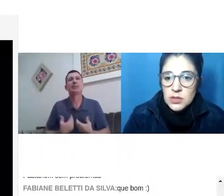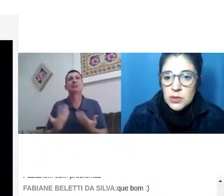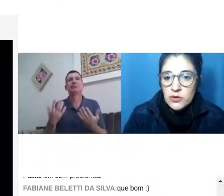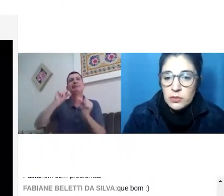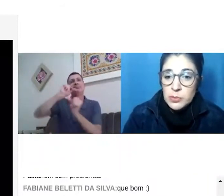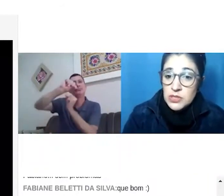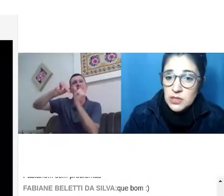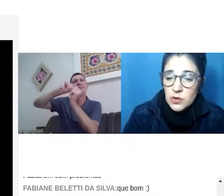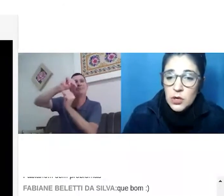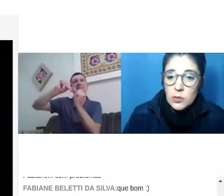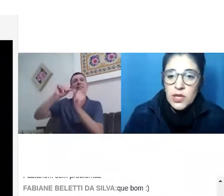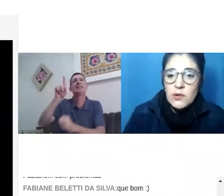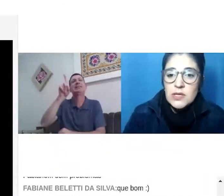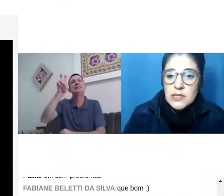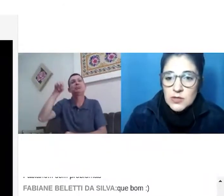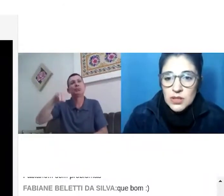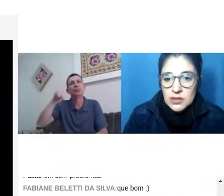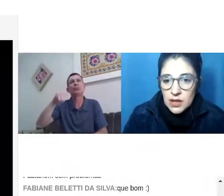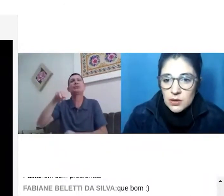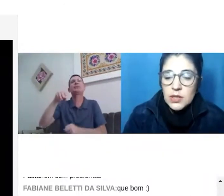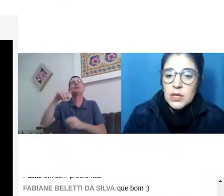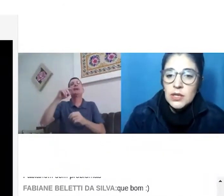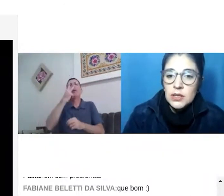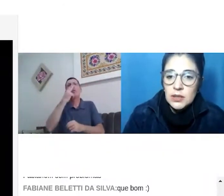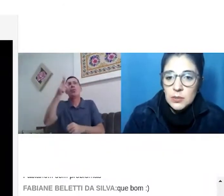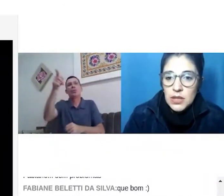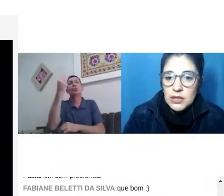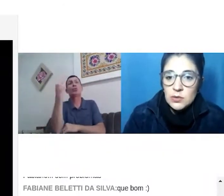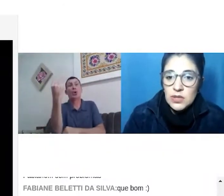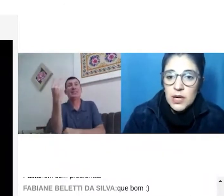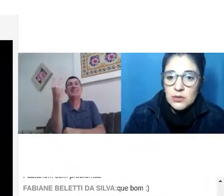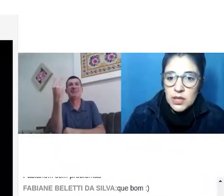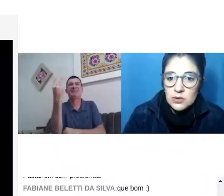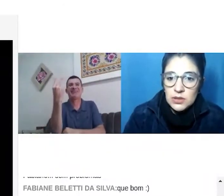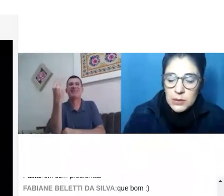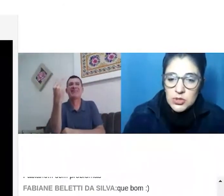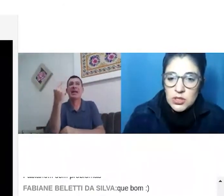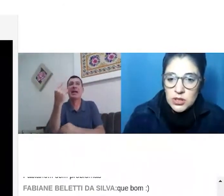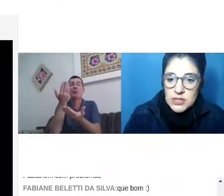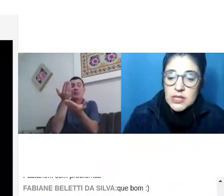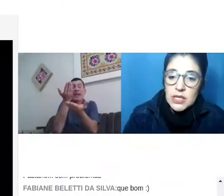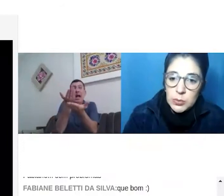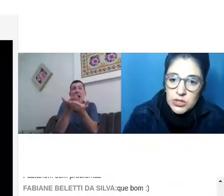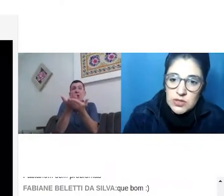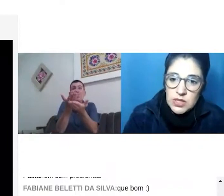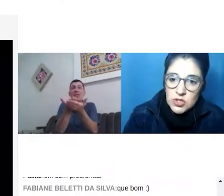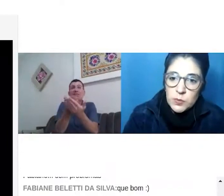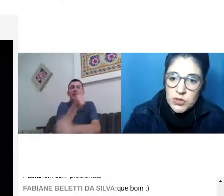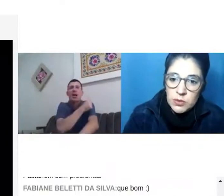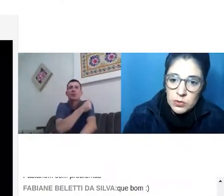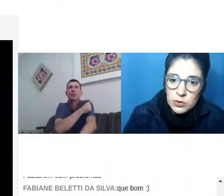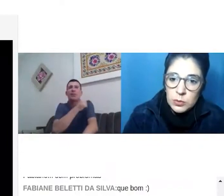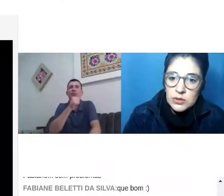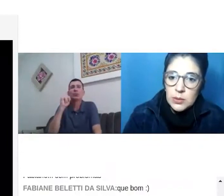ocorra da melhor forma possível, porque há um cansaço mental também no trabalho do tradutor-intérprete de Libras e, por isso, que a gente